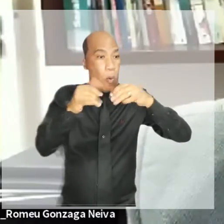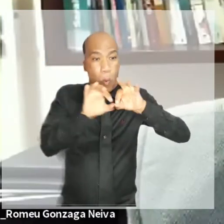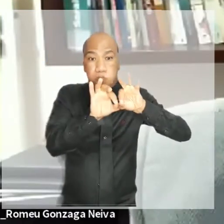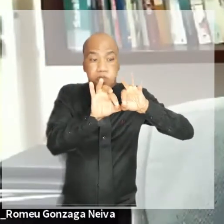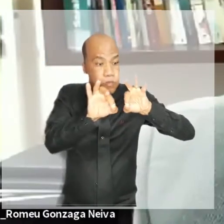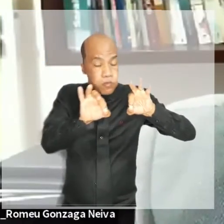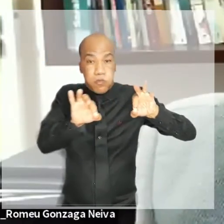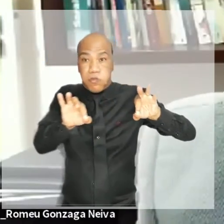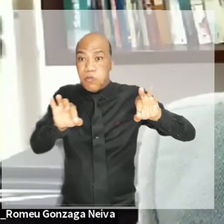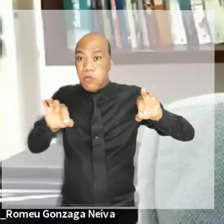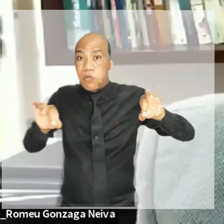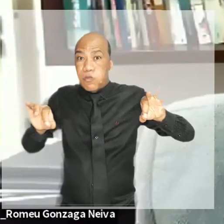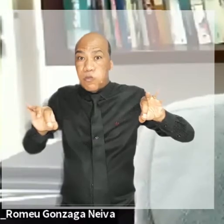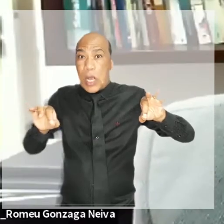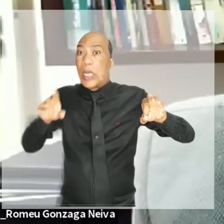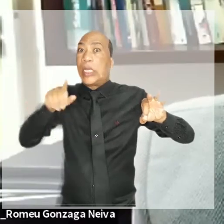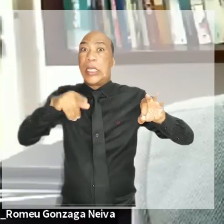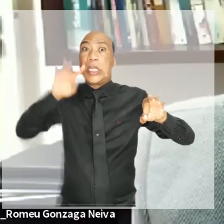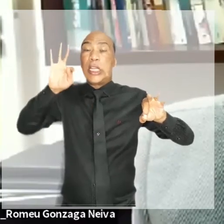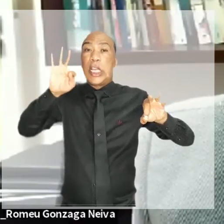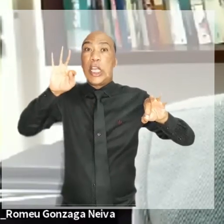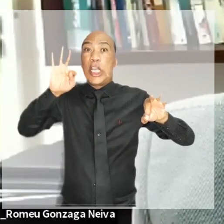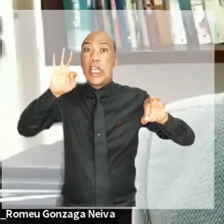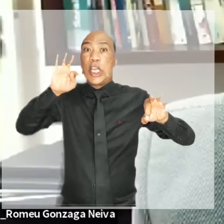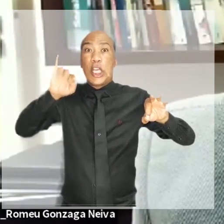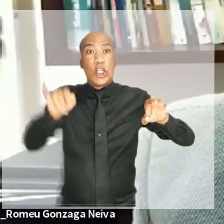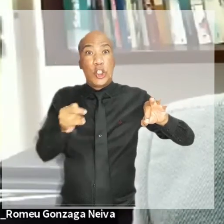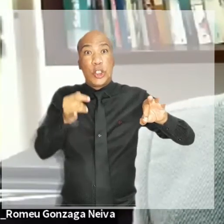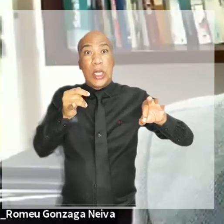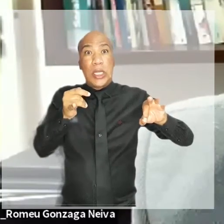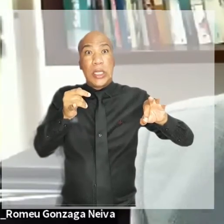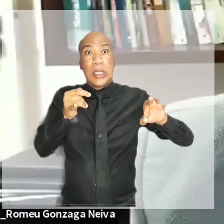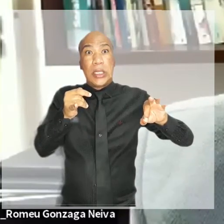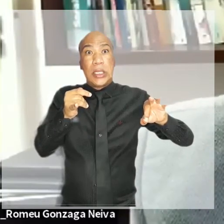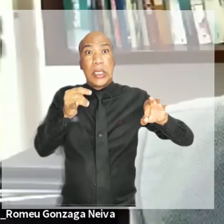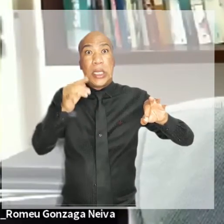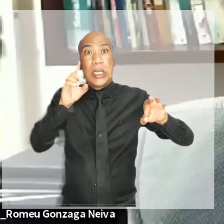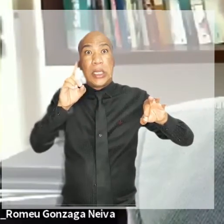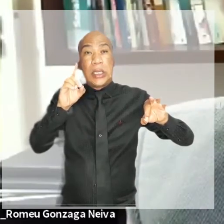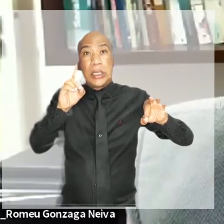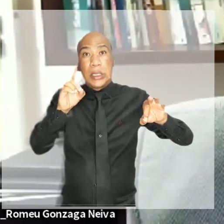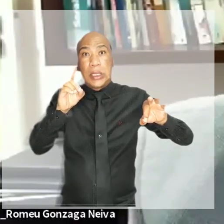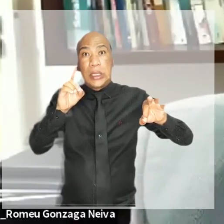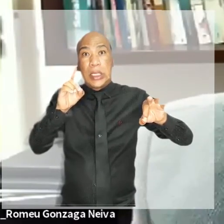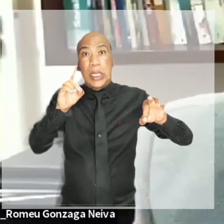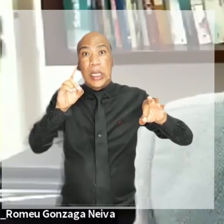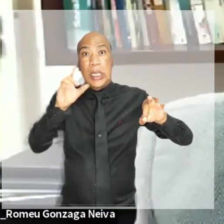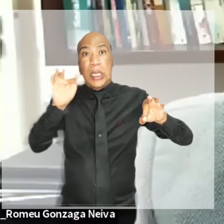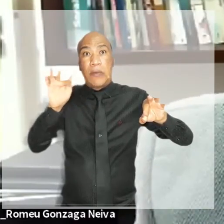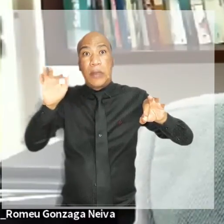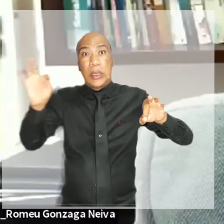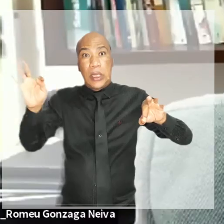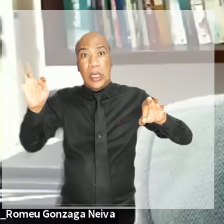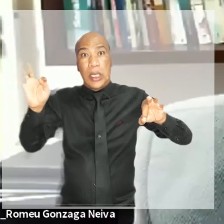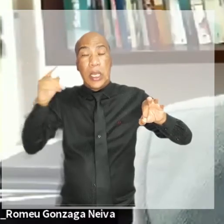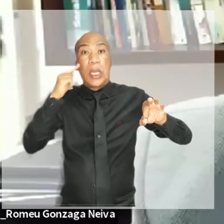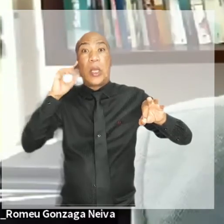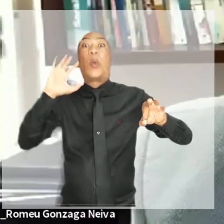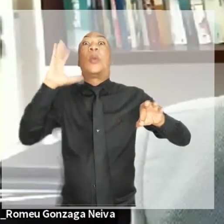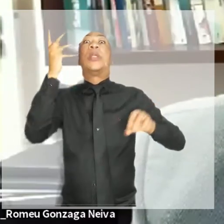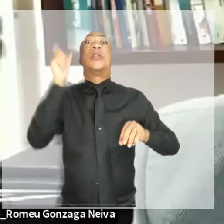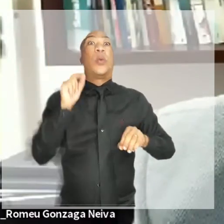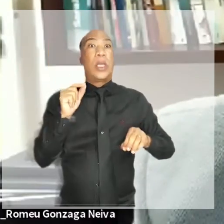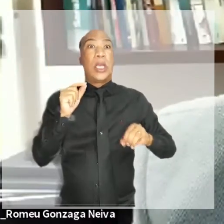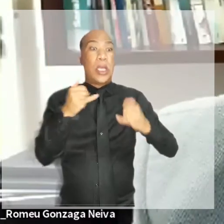PJE foi rompida em dois pontos distintos